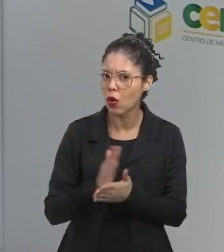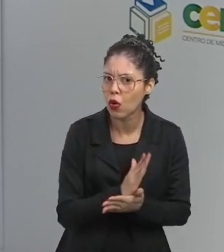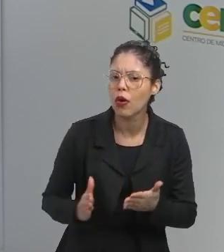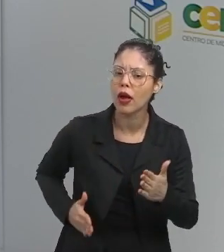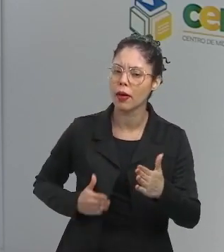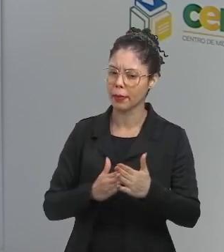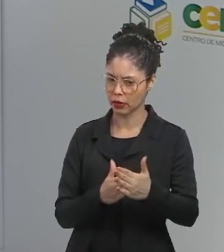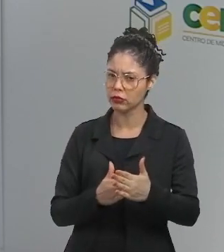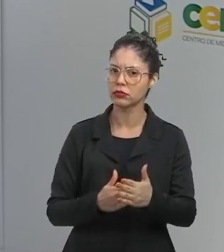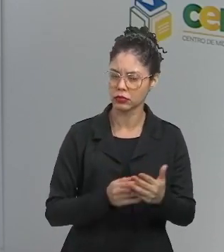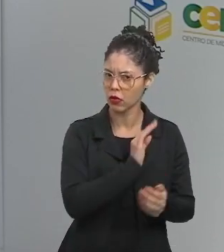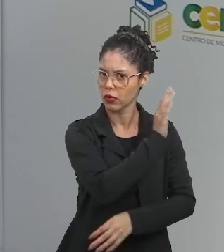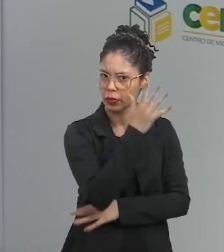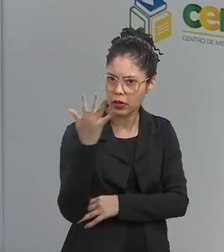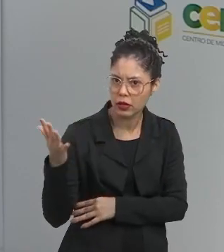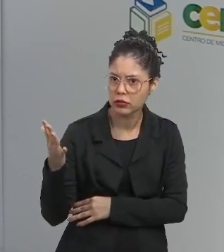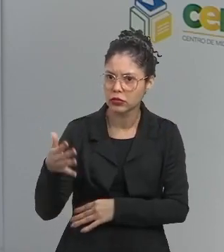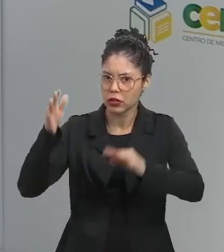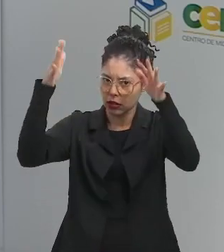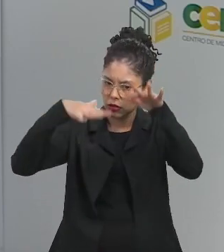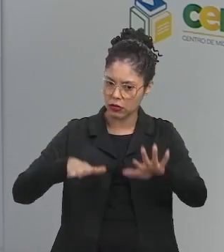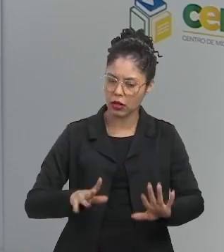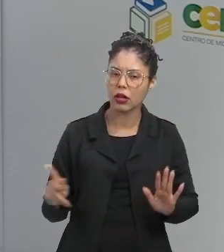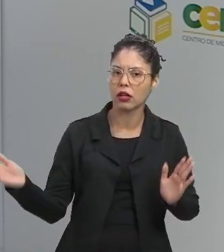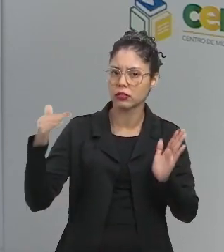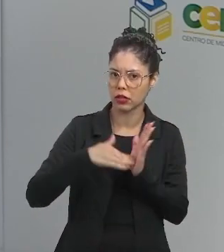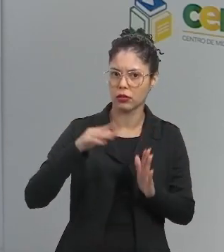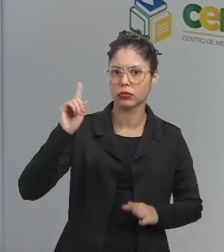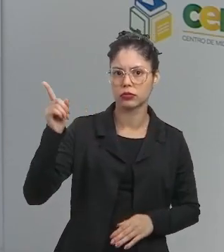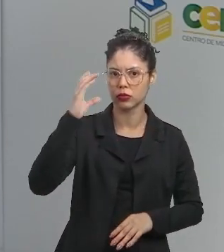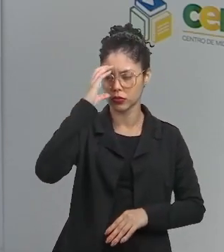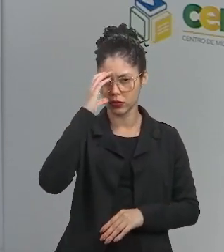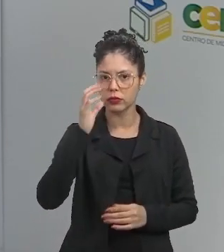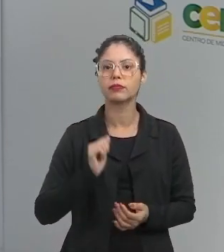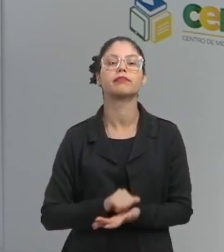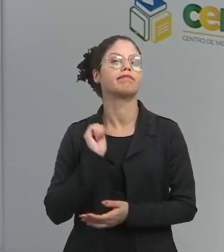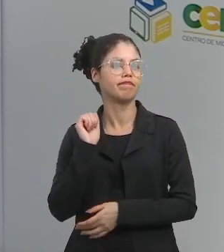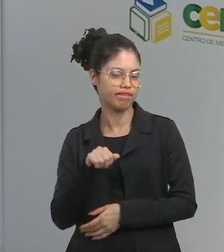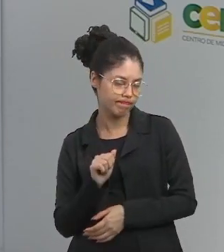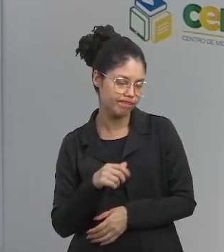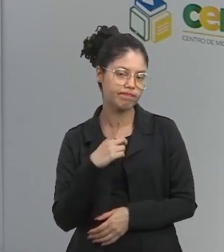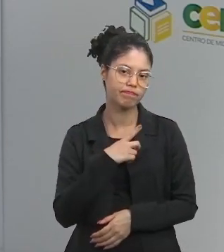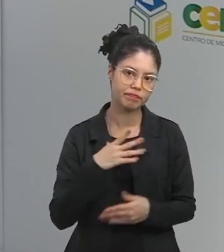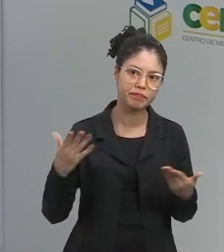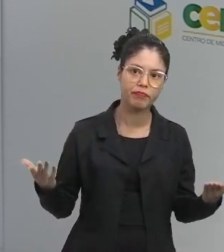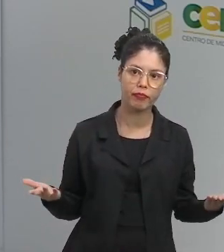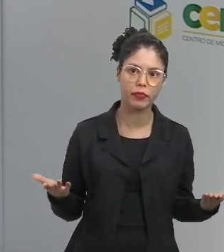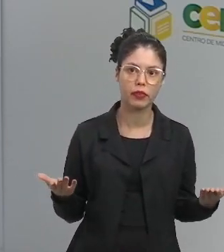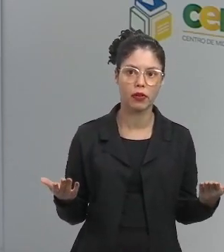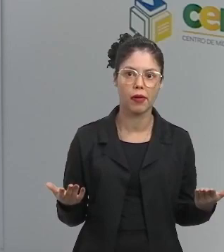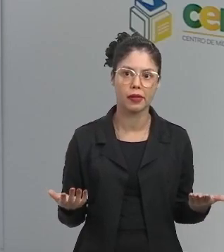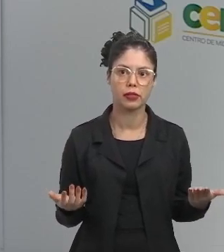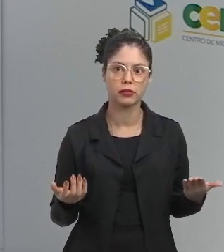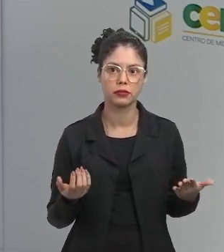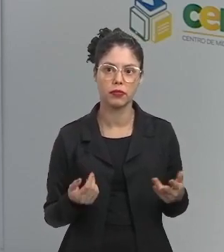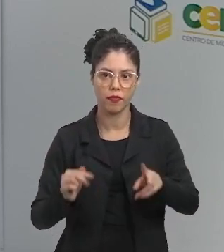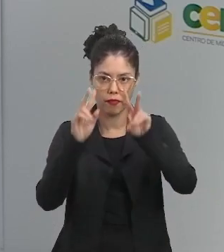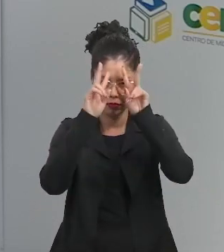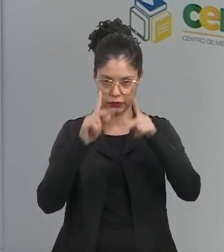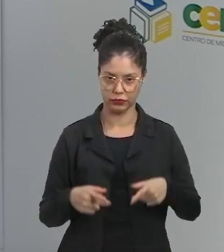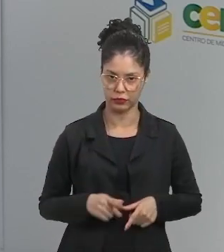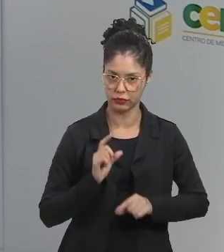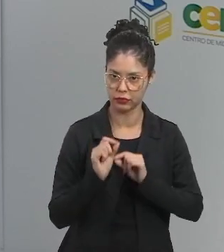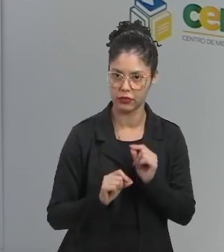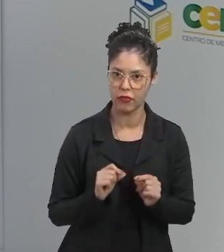impacto ao ambiente natural daqui para a Cruzeiro do Sul? Claro que aconteceu. E o benefício para a humanidade